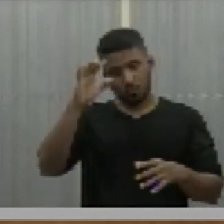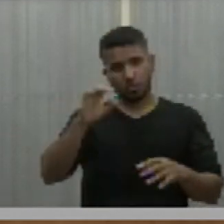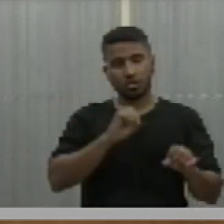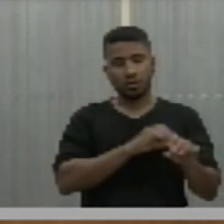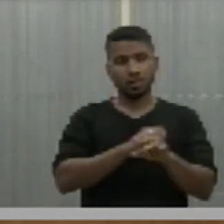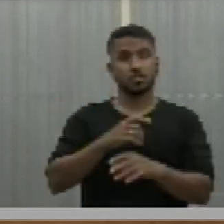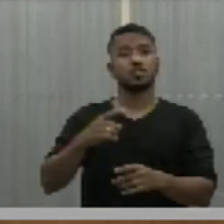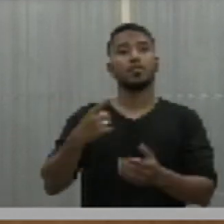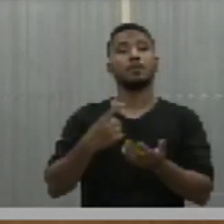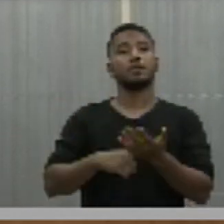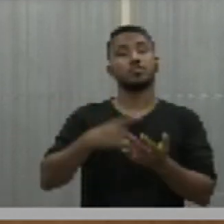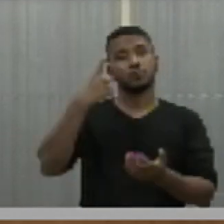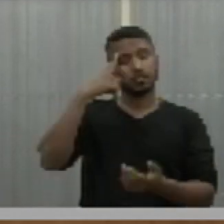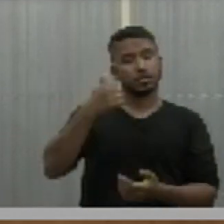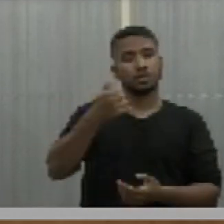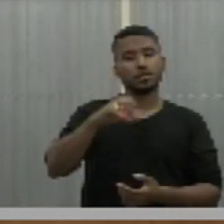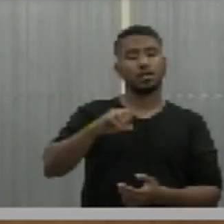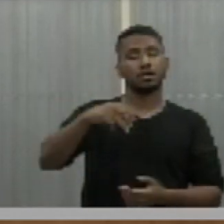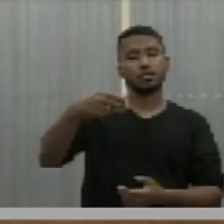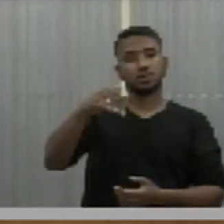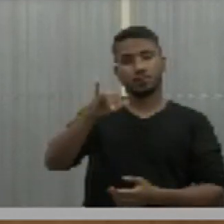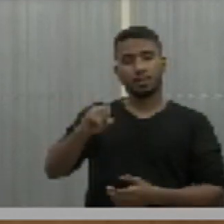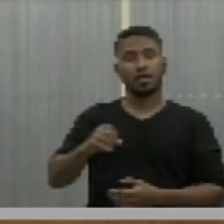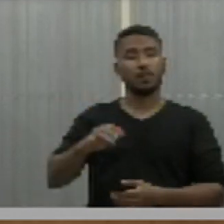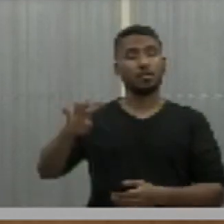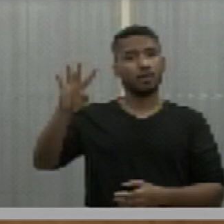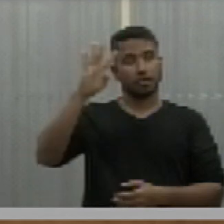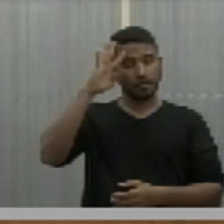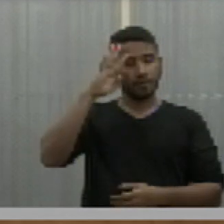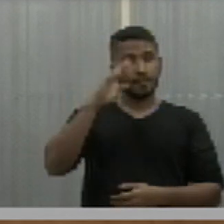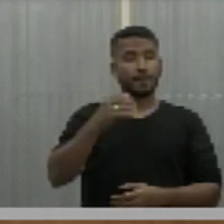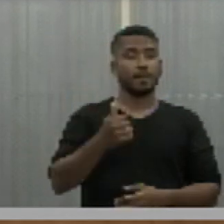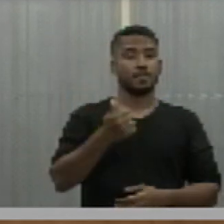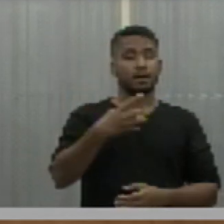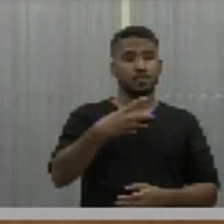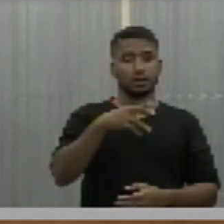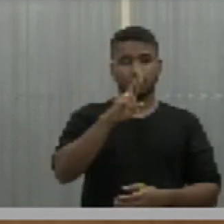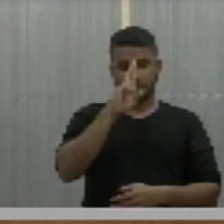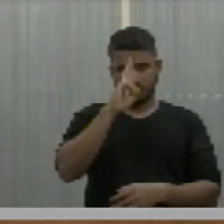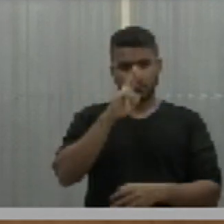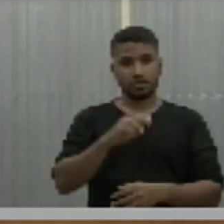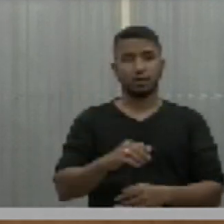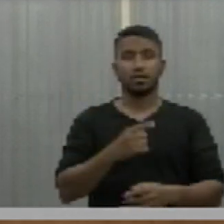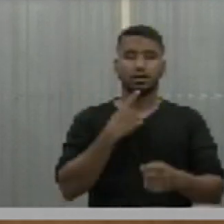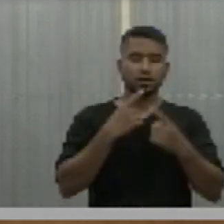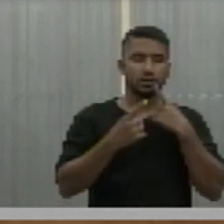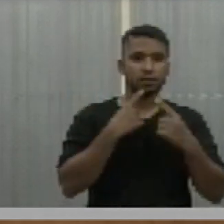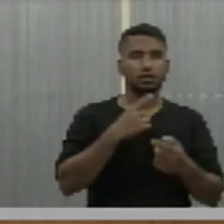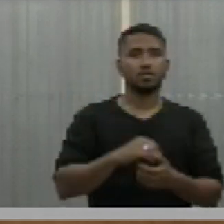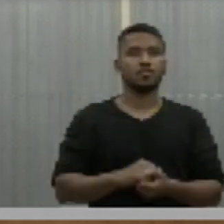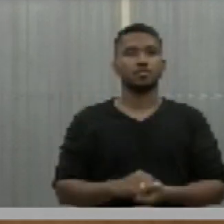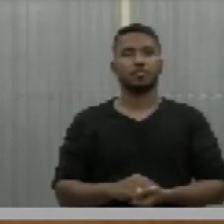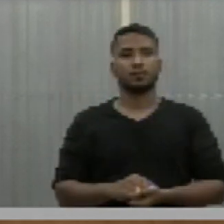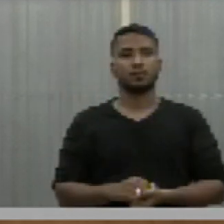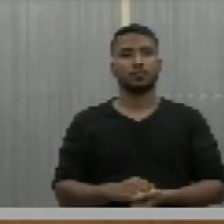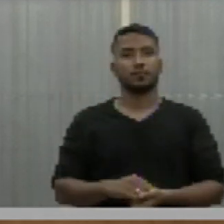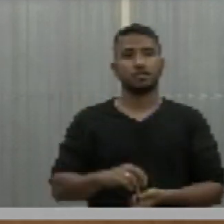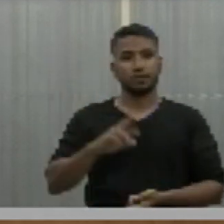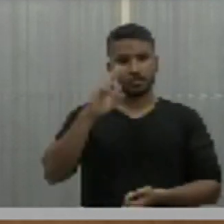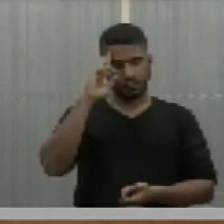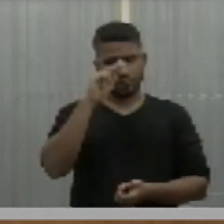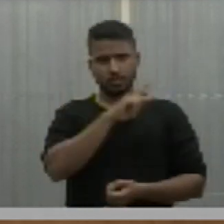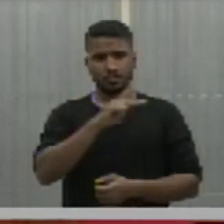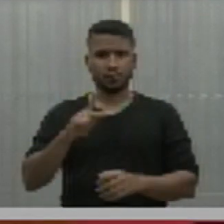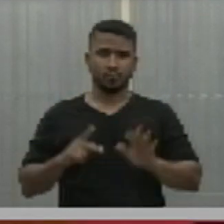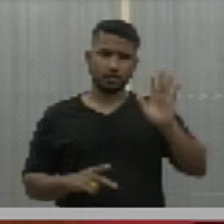dia 10 de maio de 2023, quarta-feira, a partir das 14 horas. Em discussão. Senhor presidente.